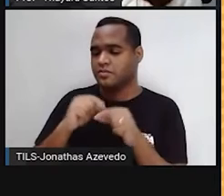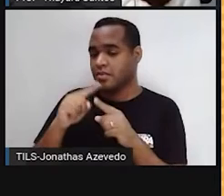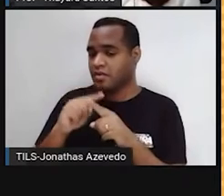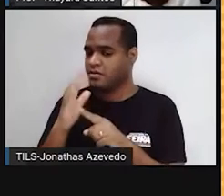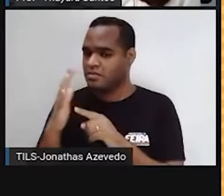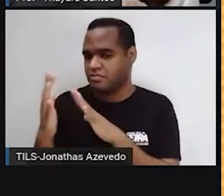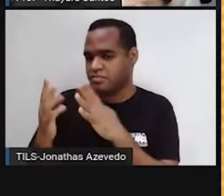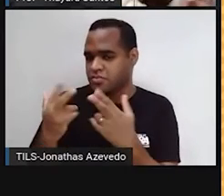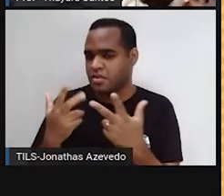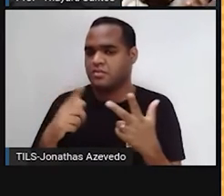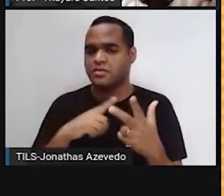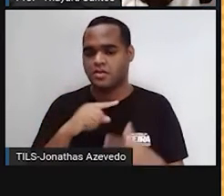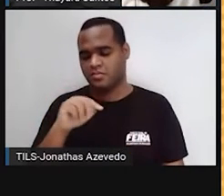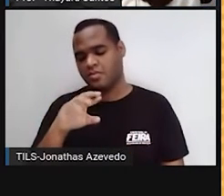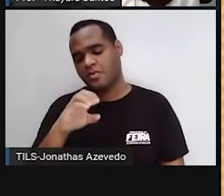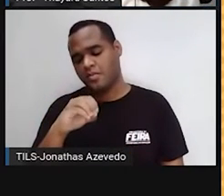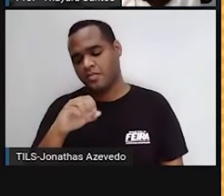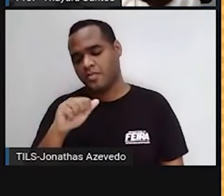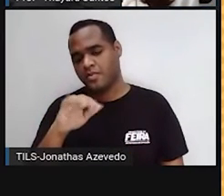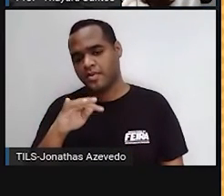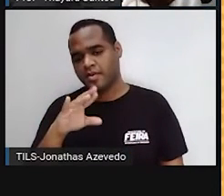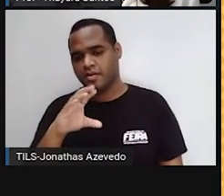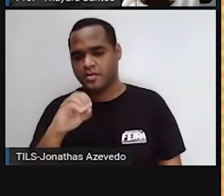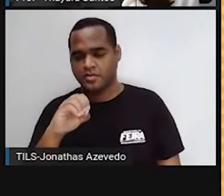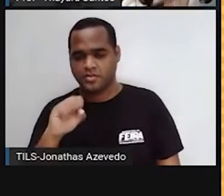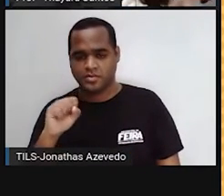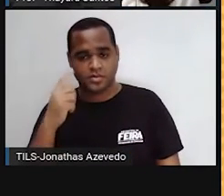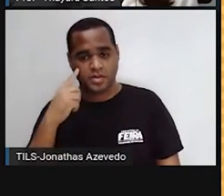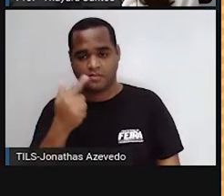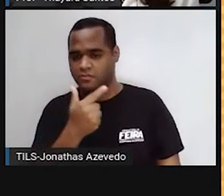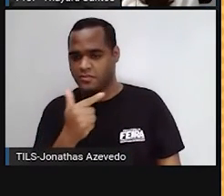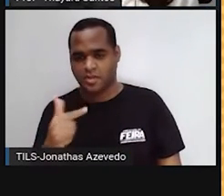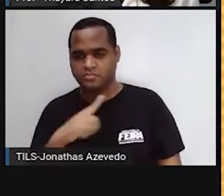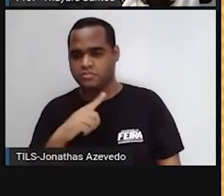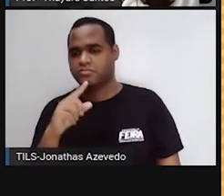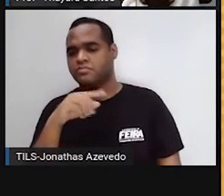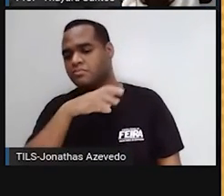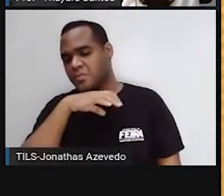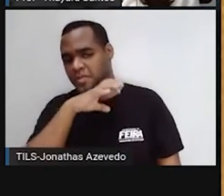procariótica. Ela não existe na célula eucariótica animal.